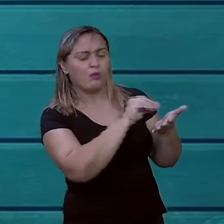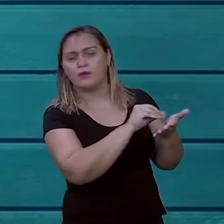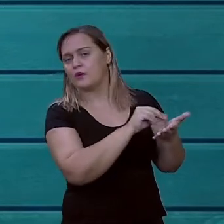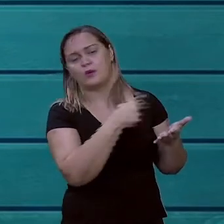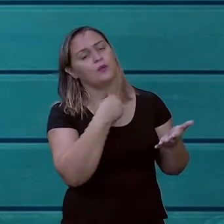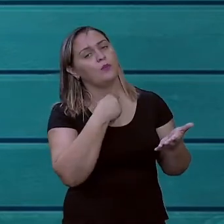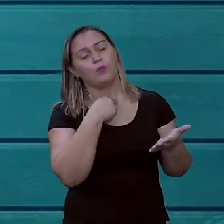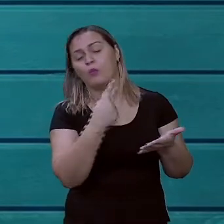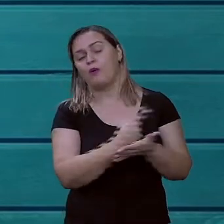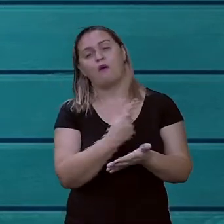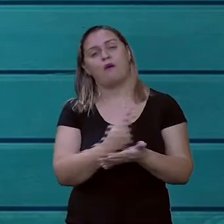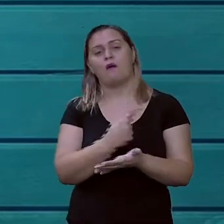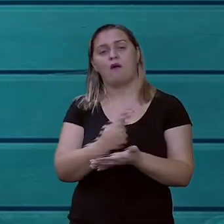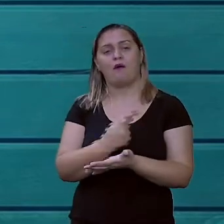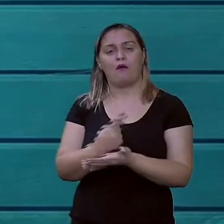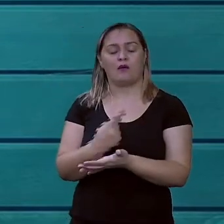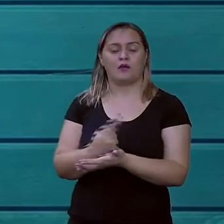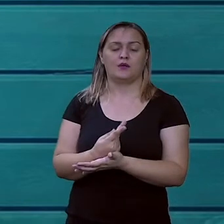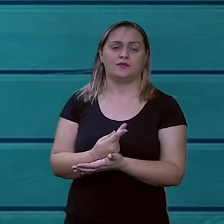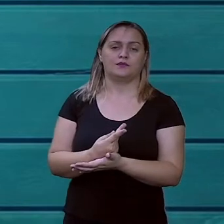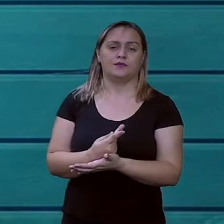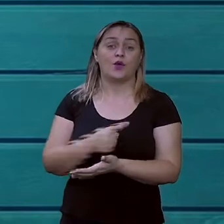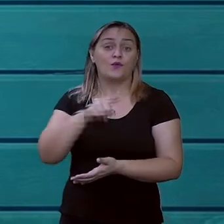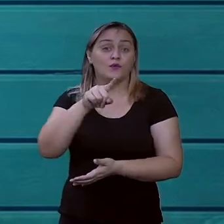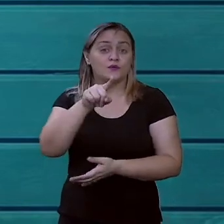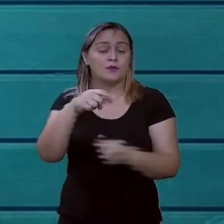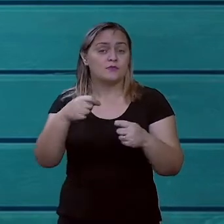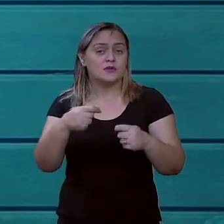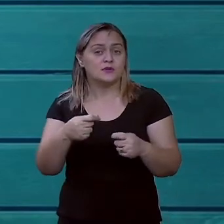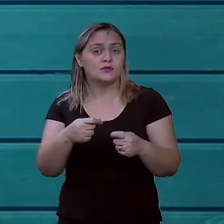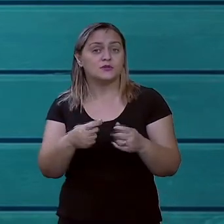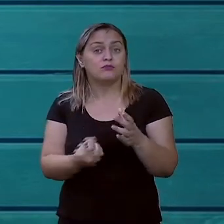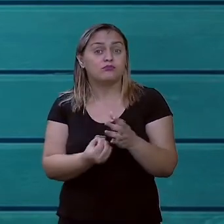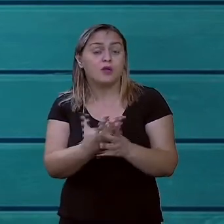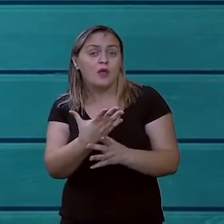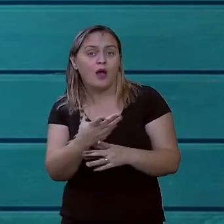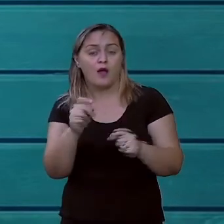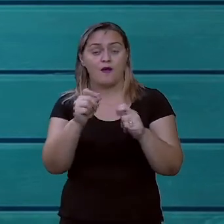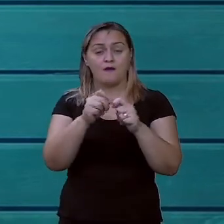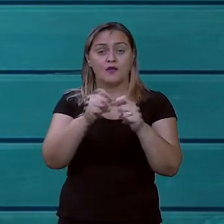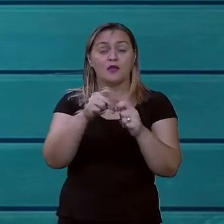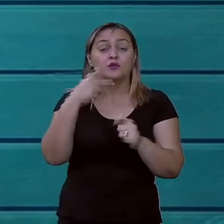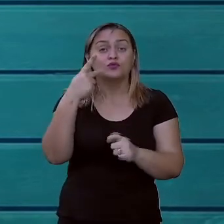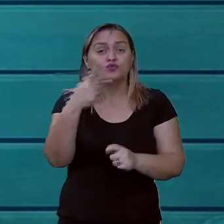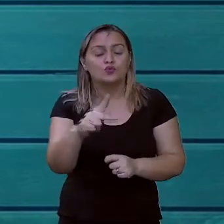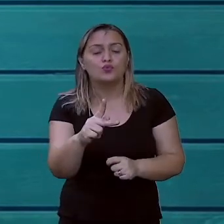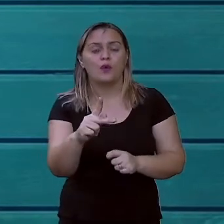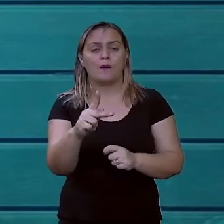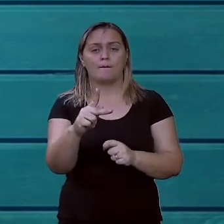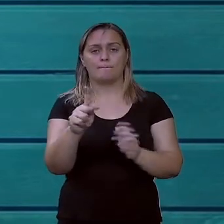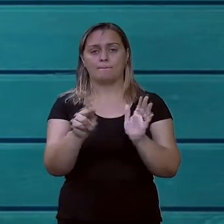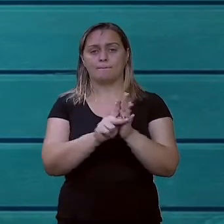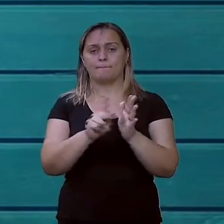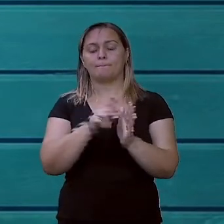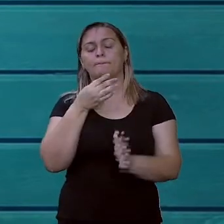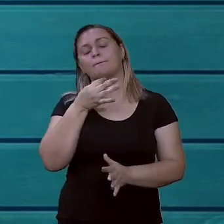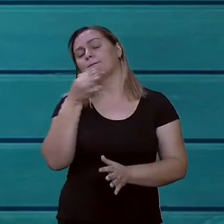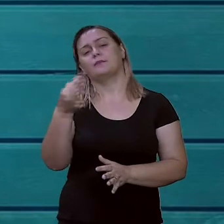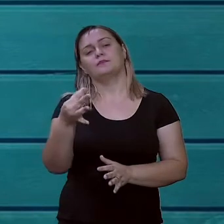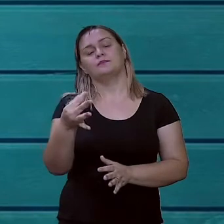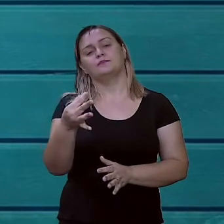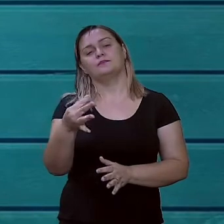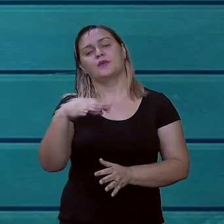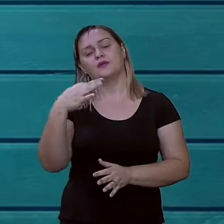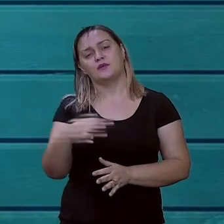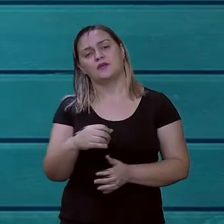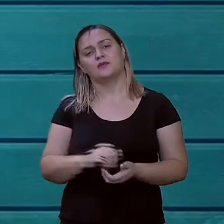E depois que você definiu o seu tema, pesquisou, é hora de você recortar o tema. E o que seria recortar